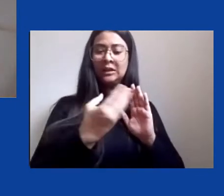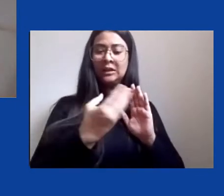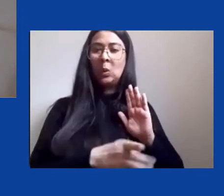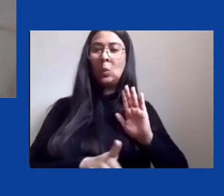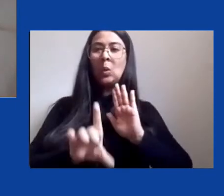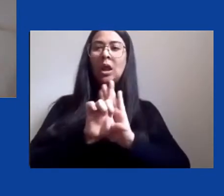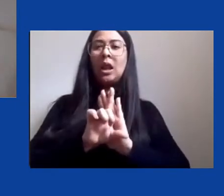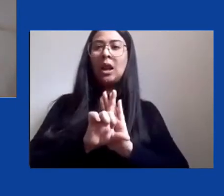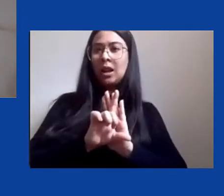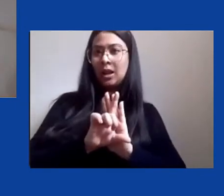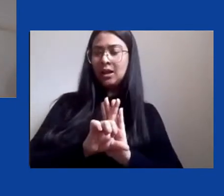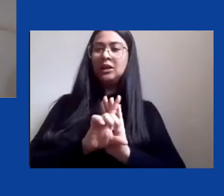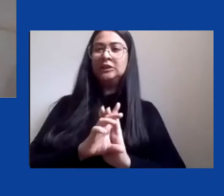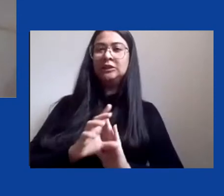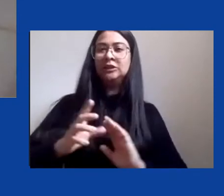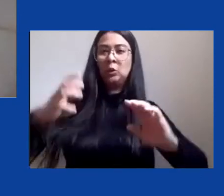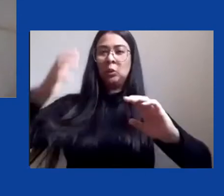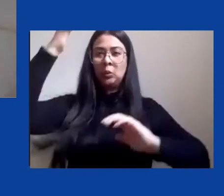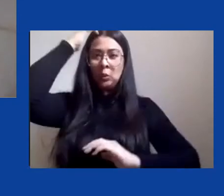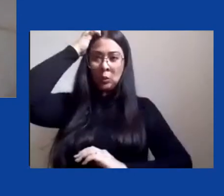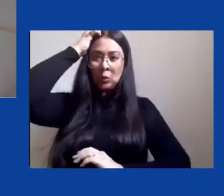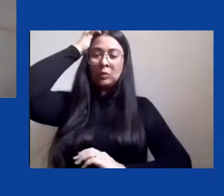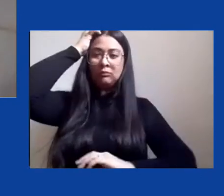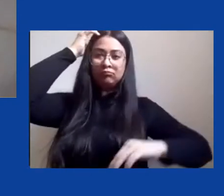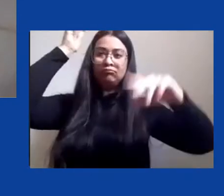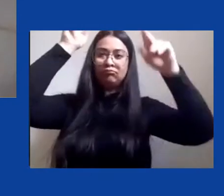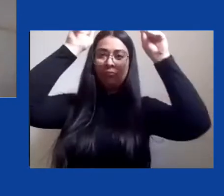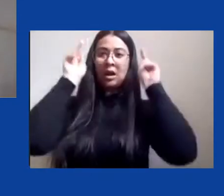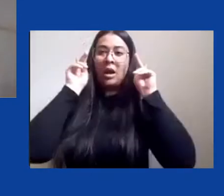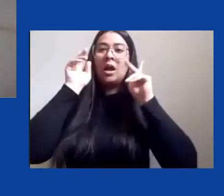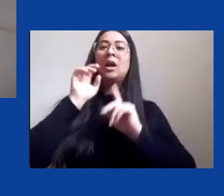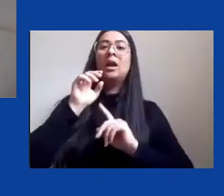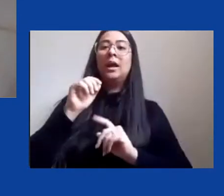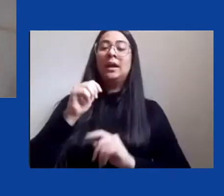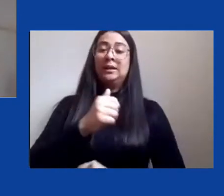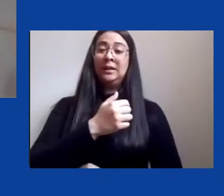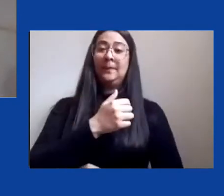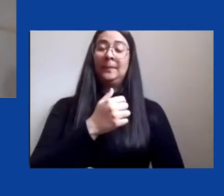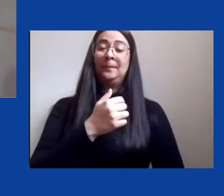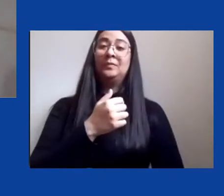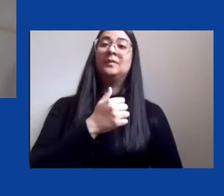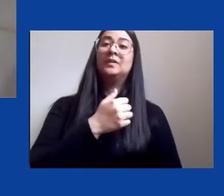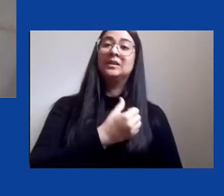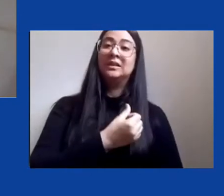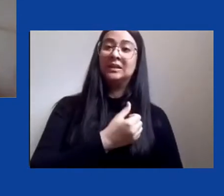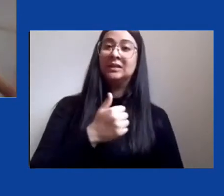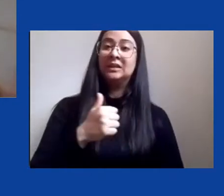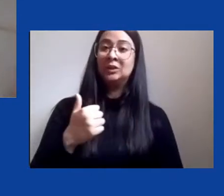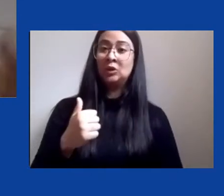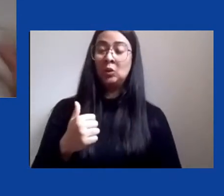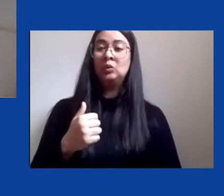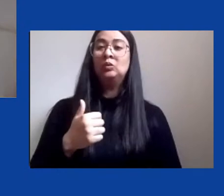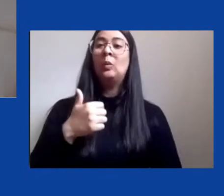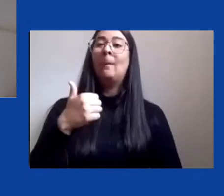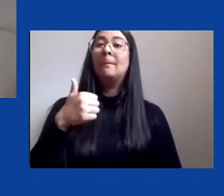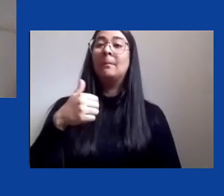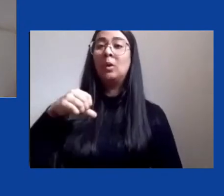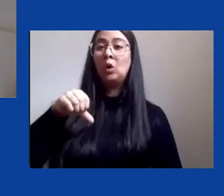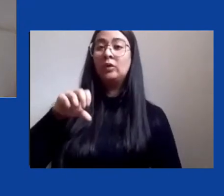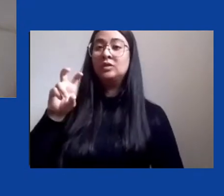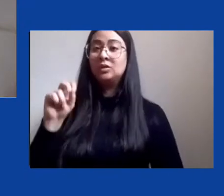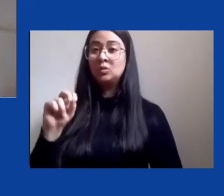que era a lei 611 de 1850 que reservou terras para